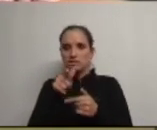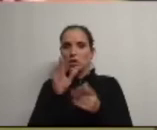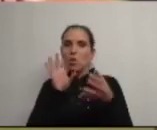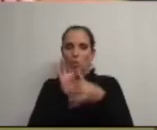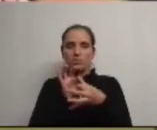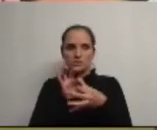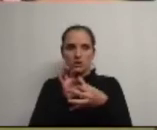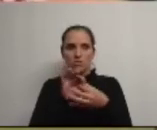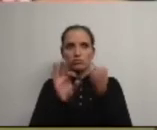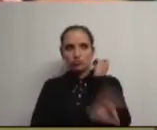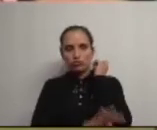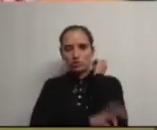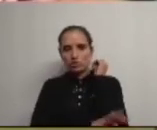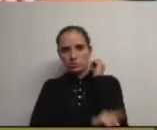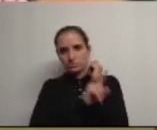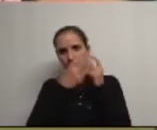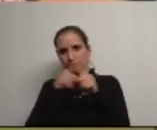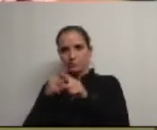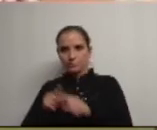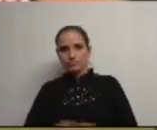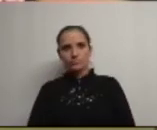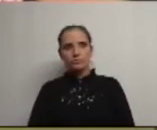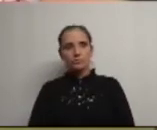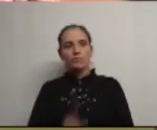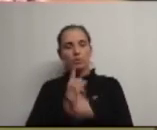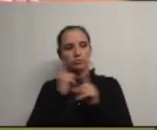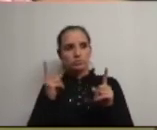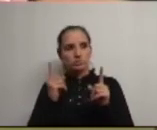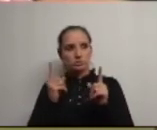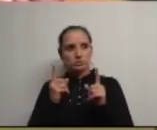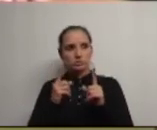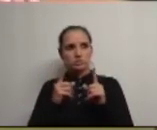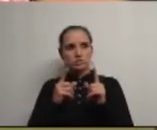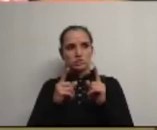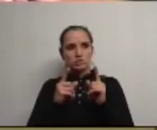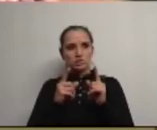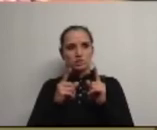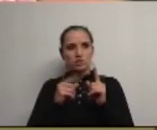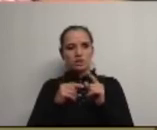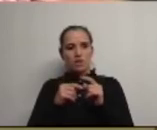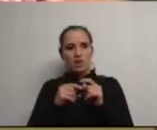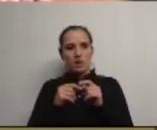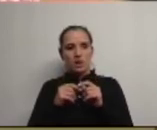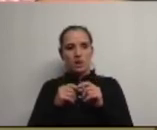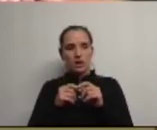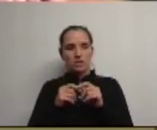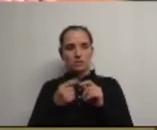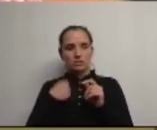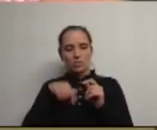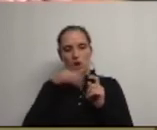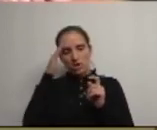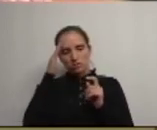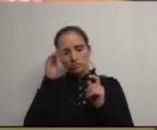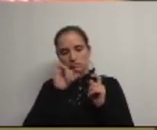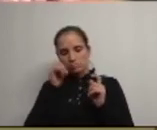colaboração com as Juntas de Freguesia porque eu não eu acho que